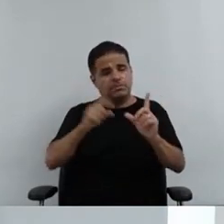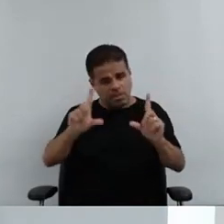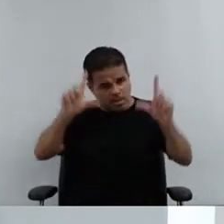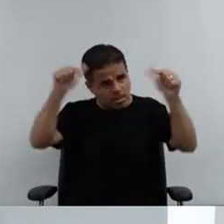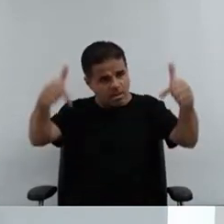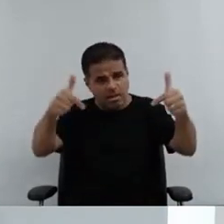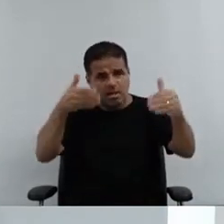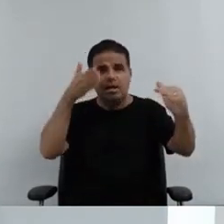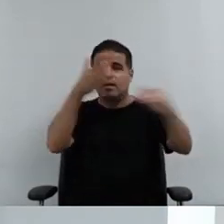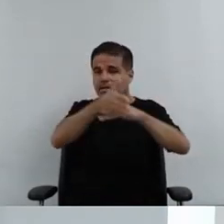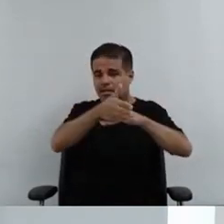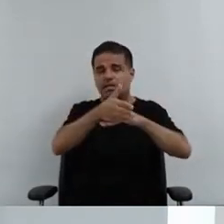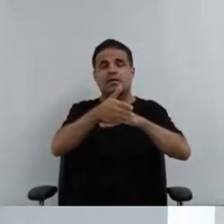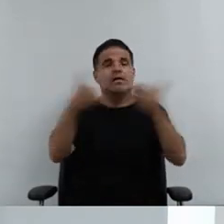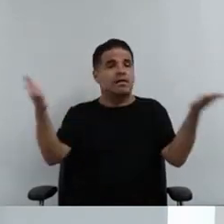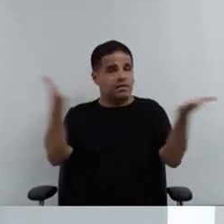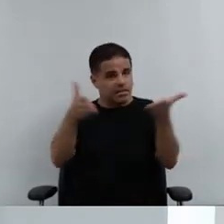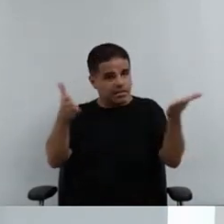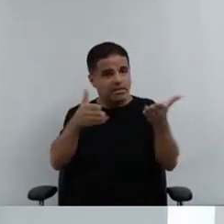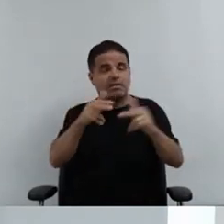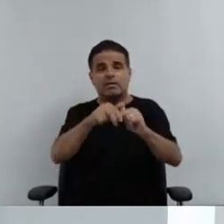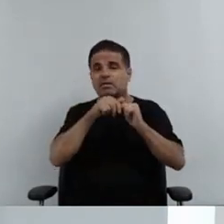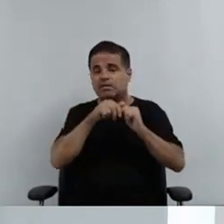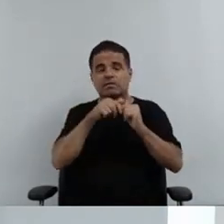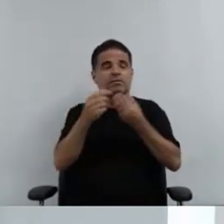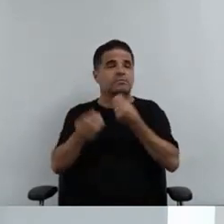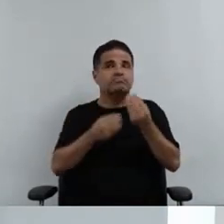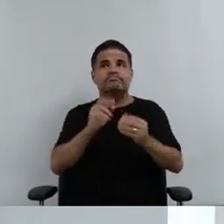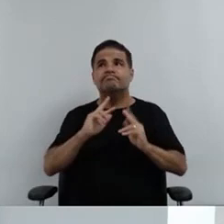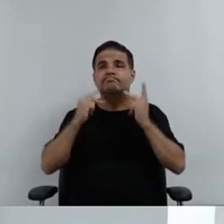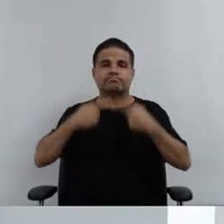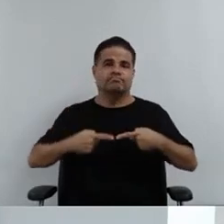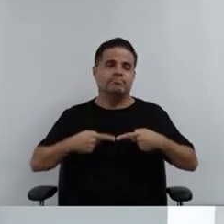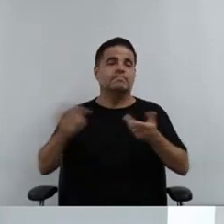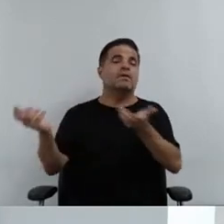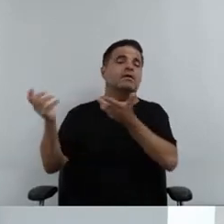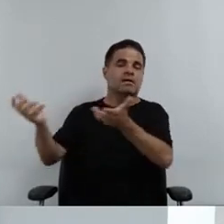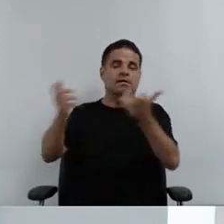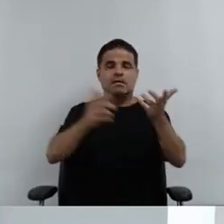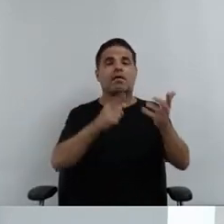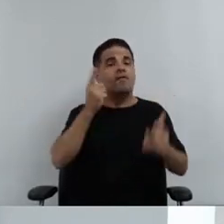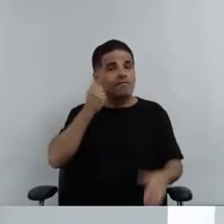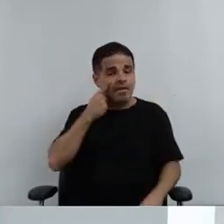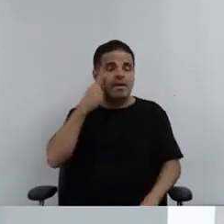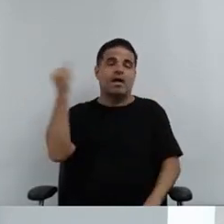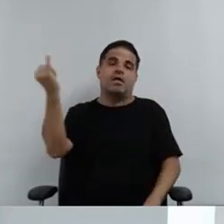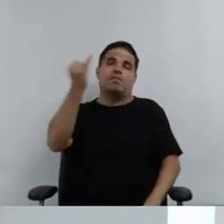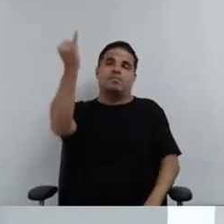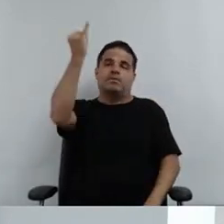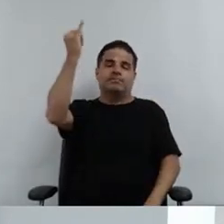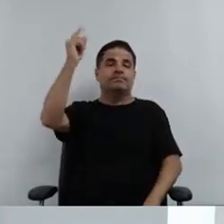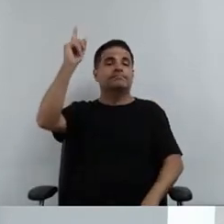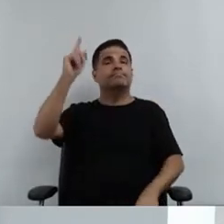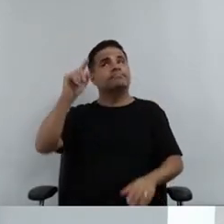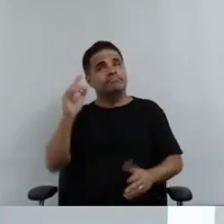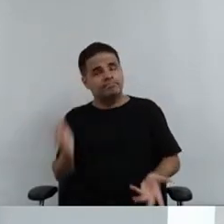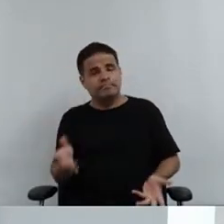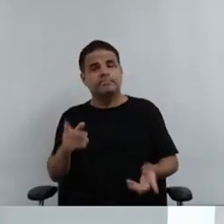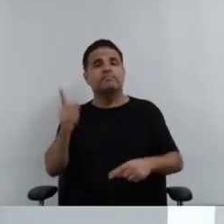nós ingressamos nela por reconhecermos a sua importância e um